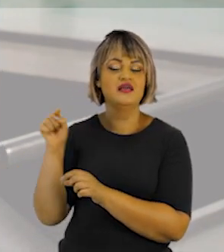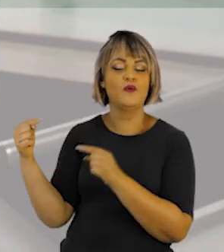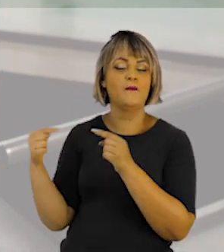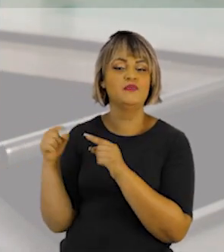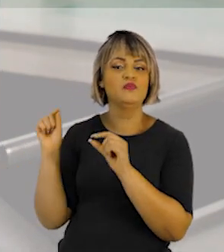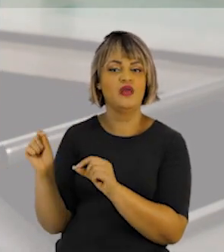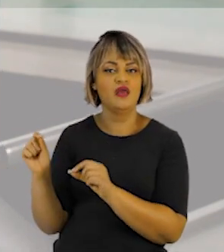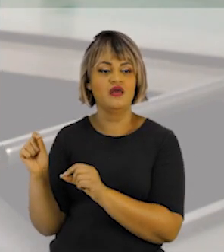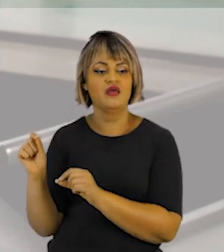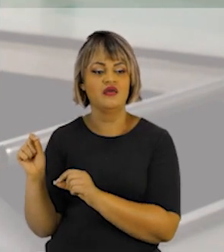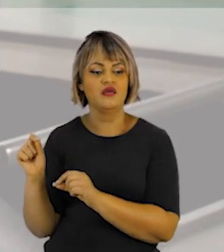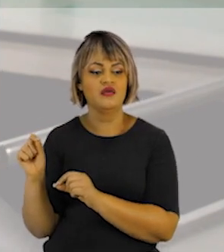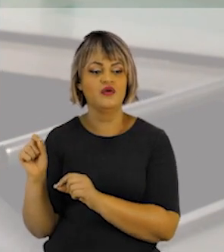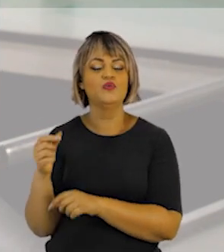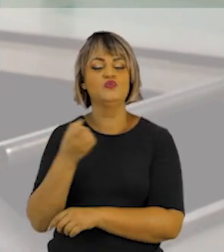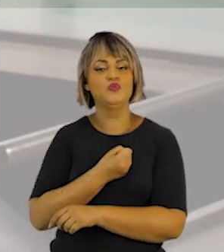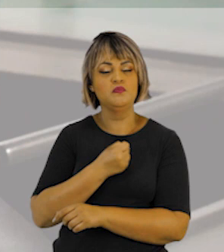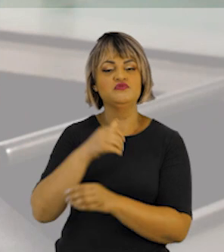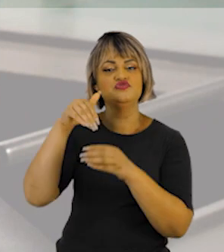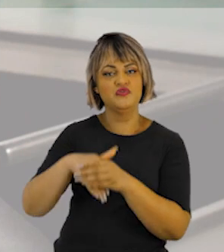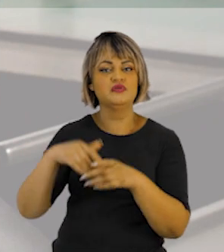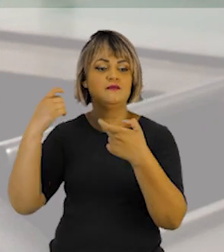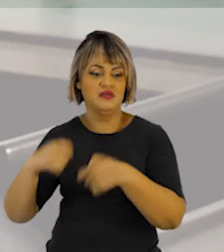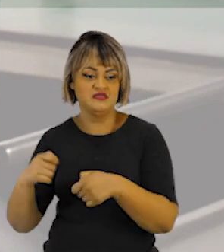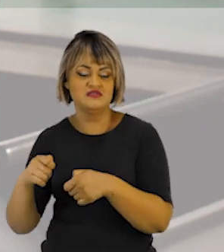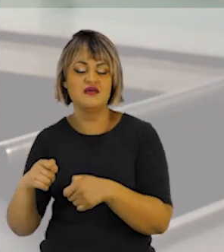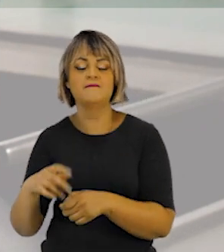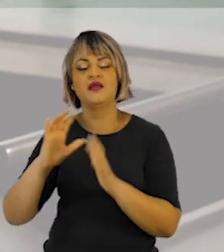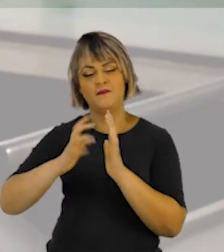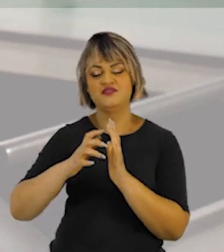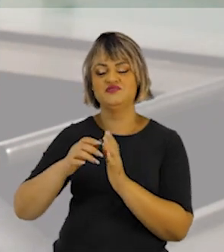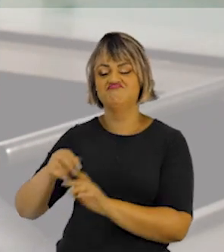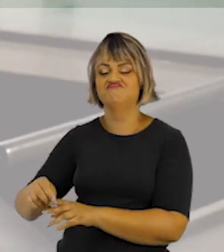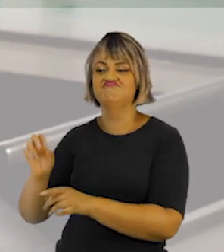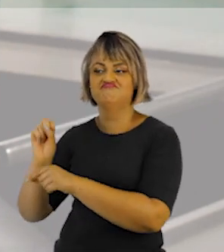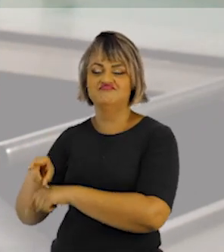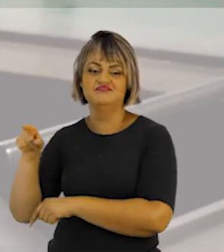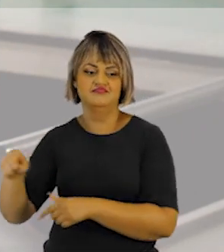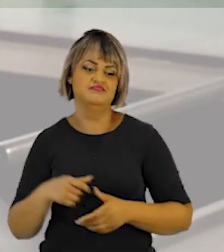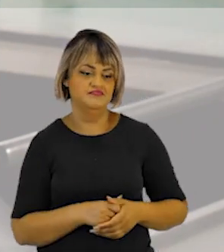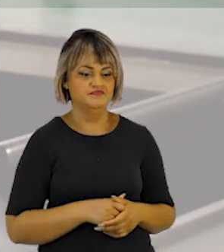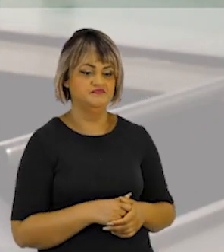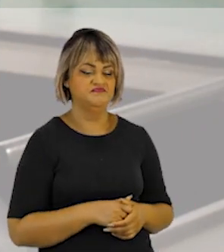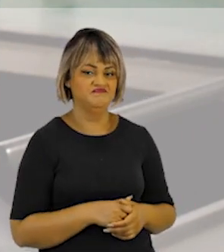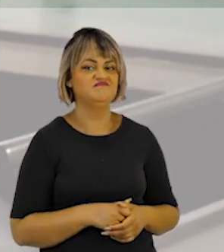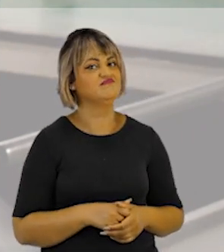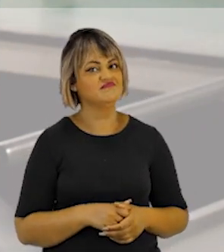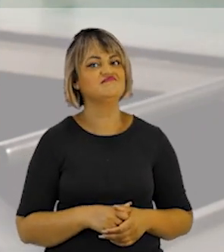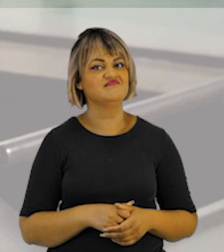que representa nada mais, nada menos do que o número de votos necessários para que um partido conquiste uma cadeira. Então,